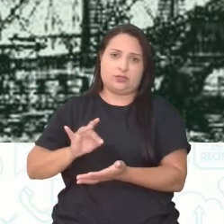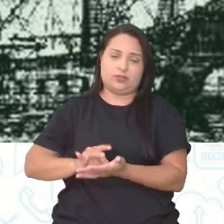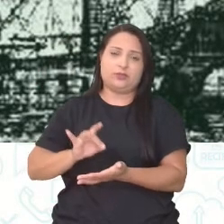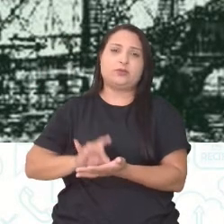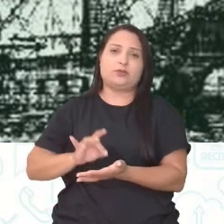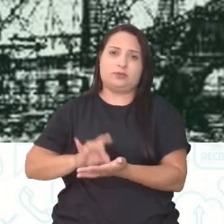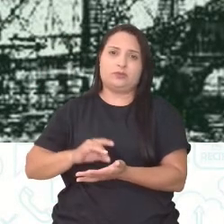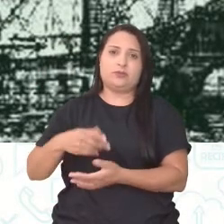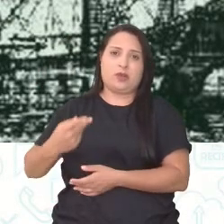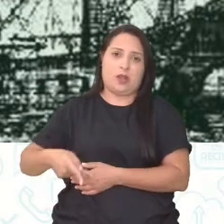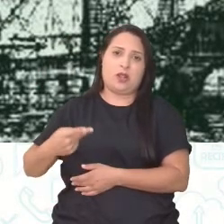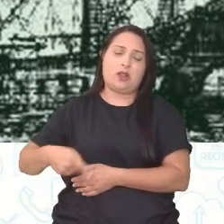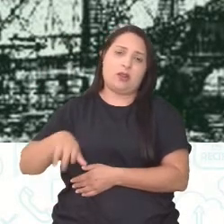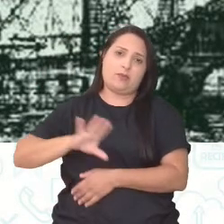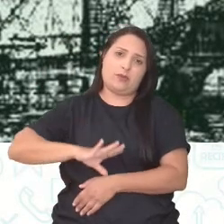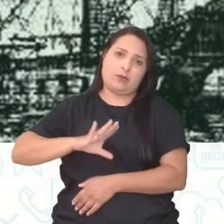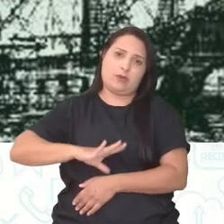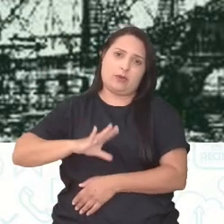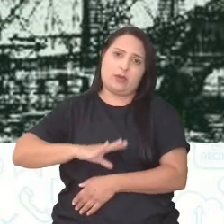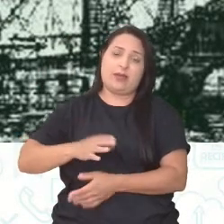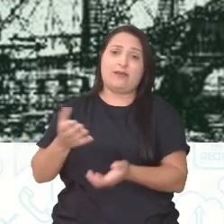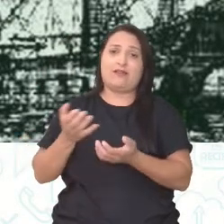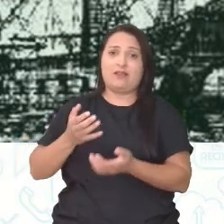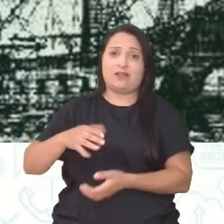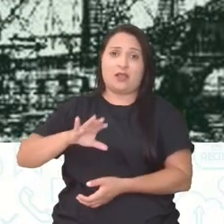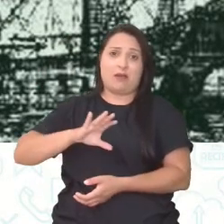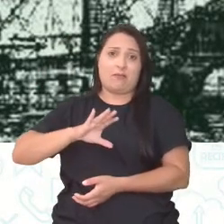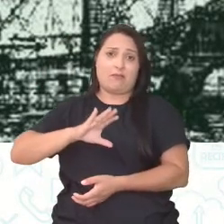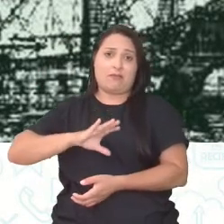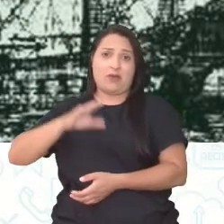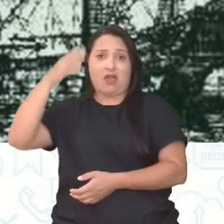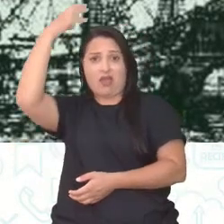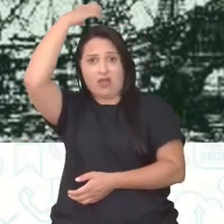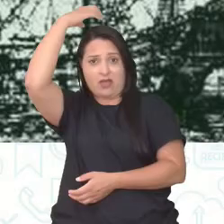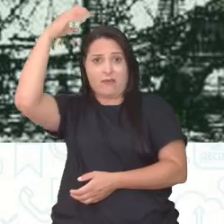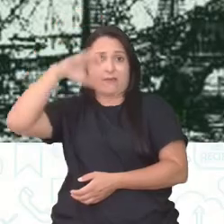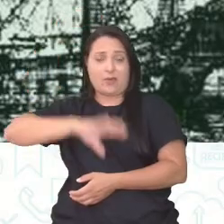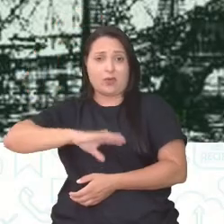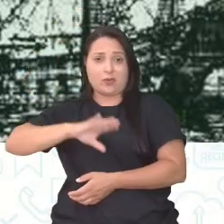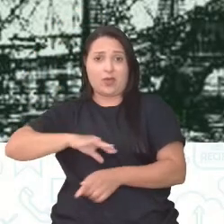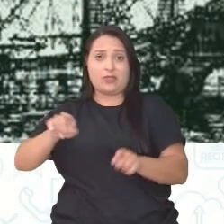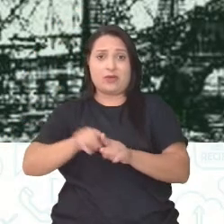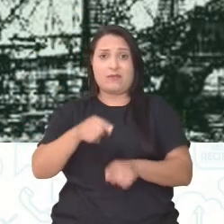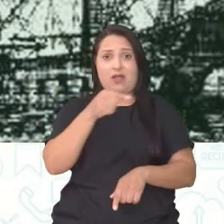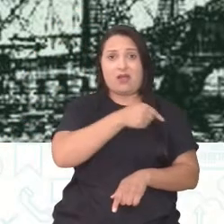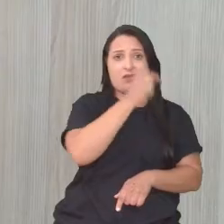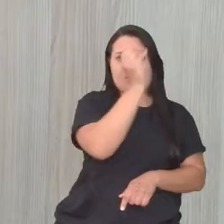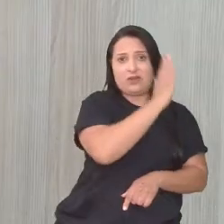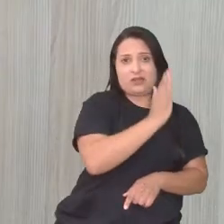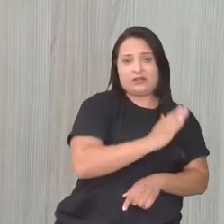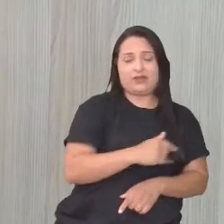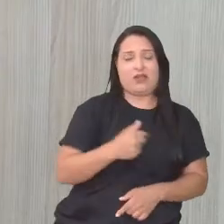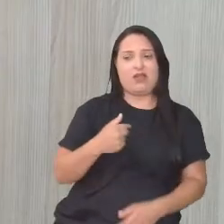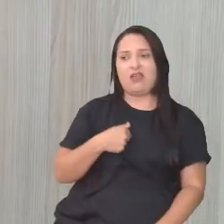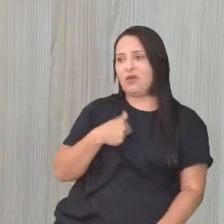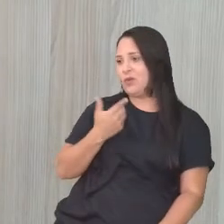Portugal. Porque ele queria ser rei de Portugal e também do Brasil. Agora, mas não queria estar na pele dele não. Não queria não, né? Porque foi